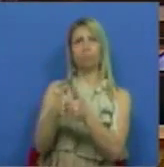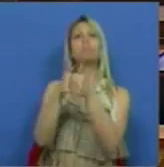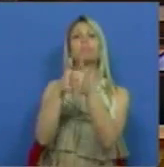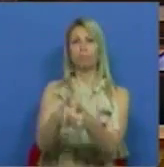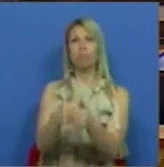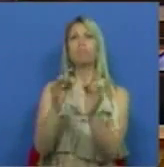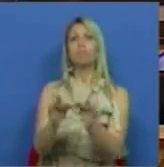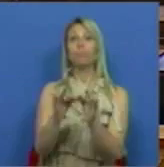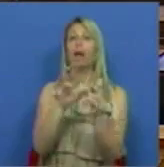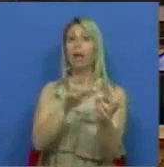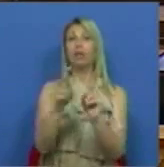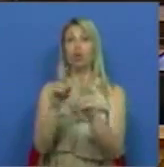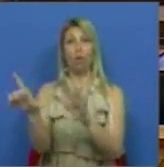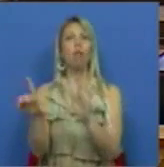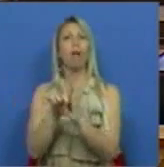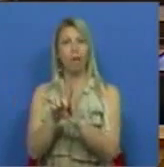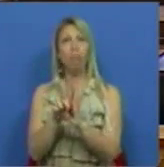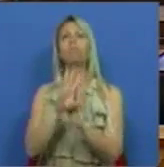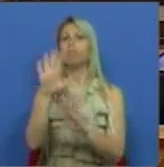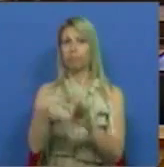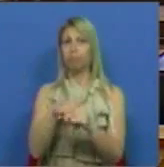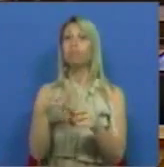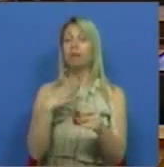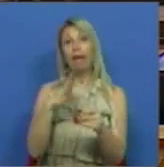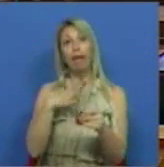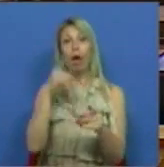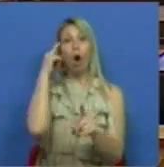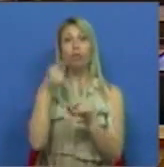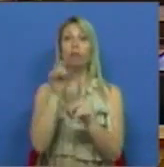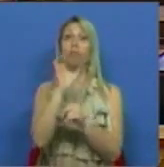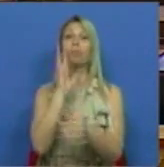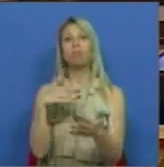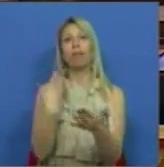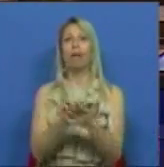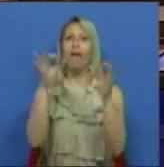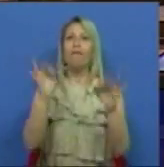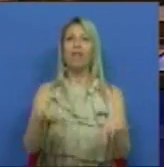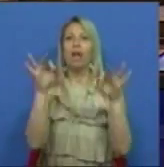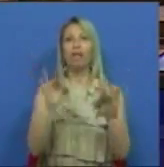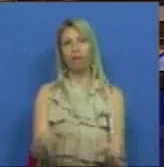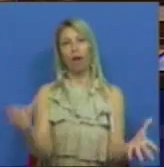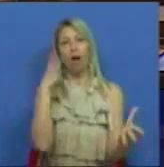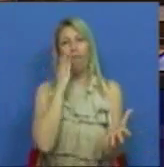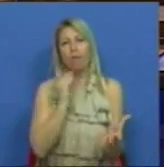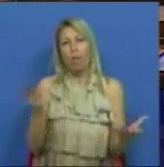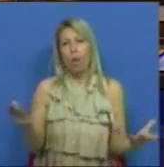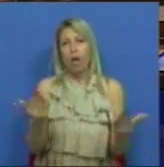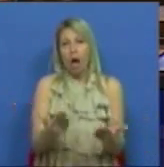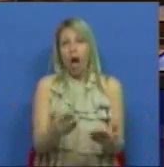alterações à legislação que visem pôr cobro à pouca vergonha que é o trabalho